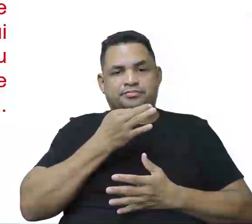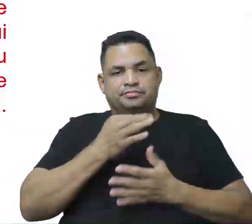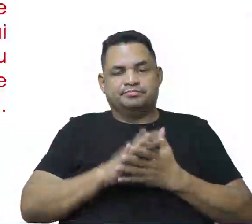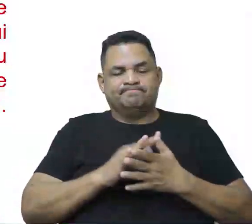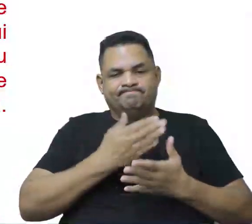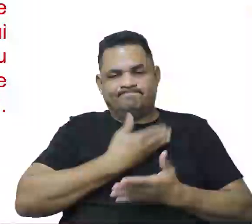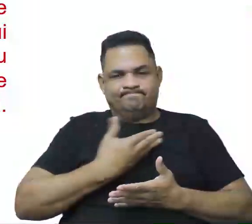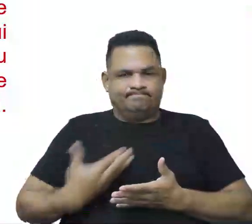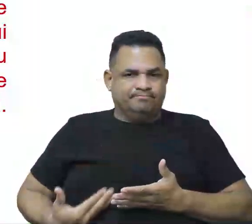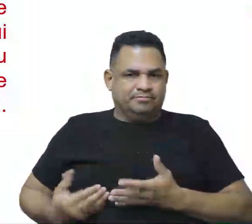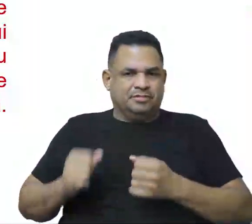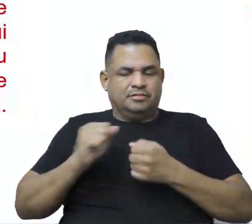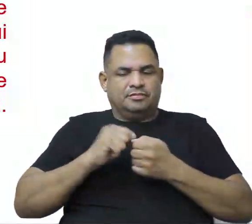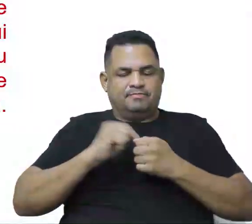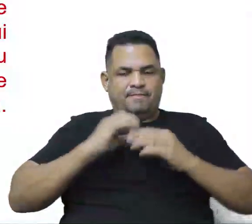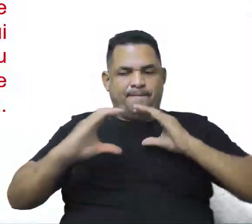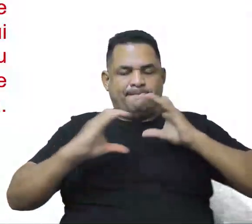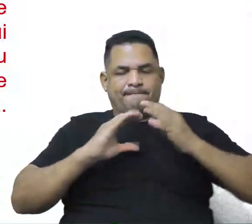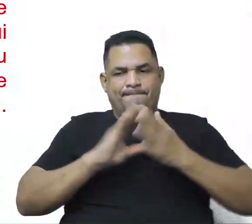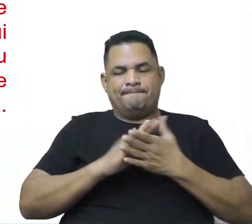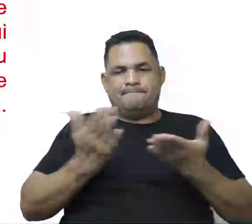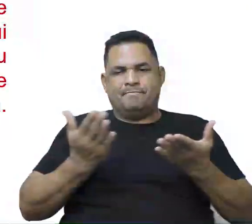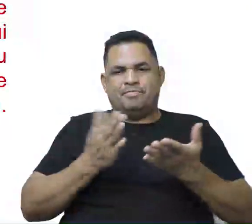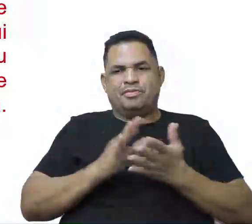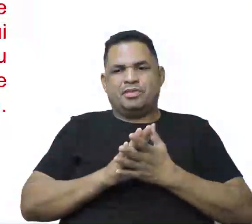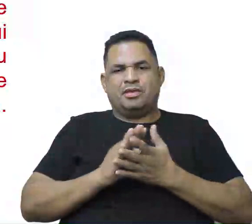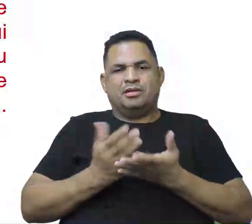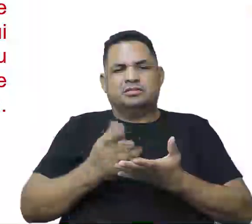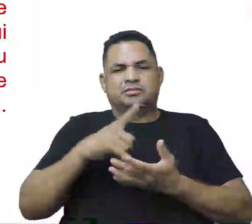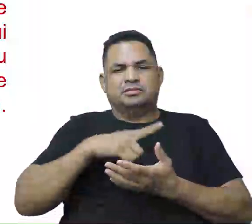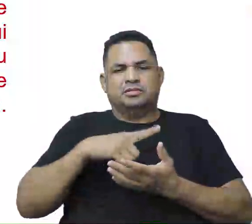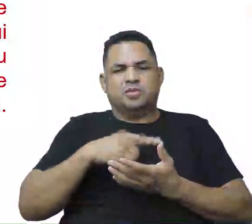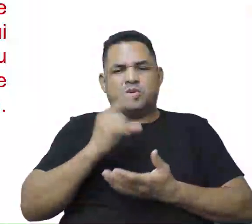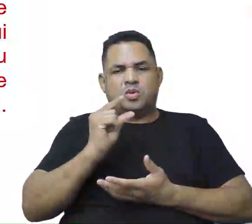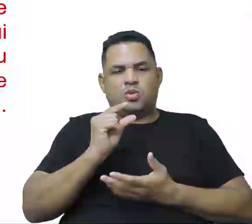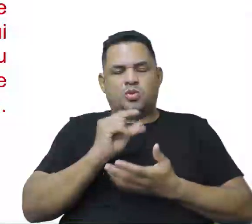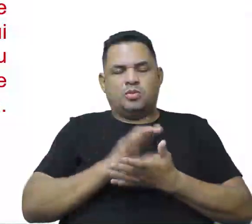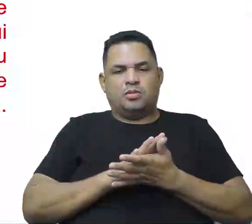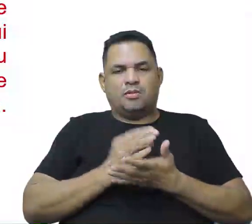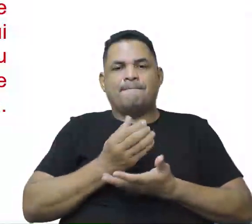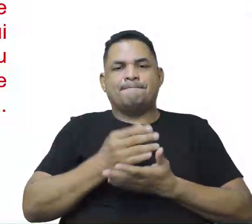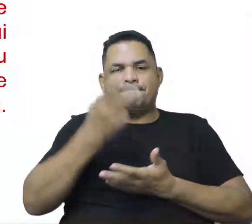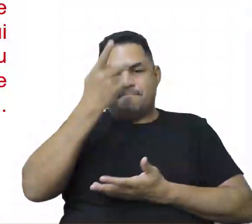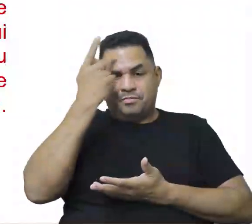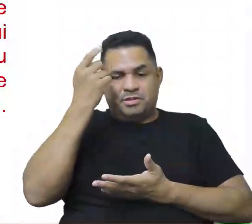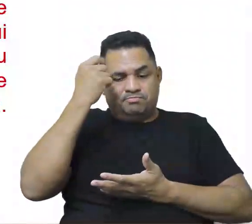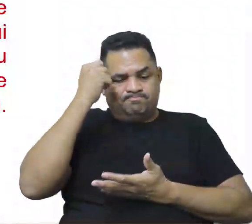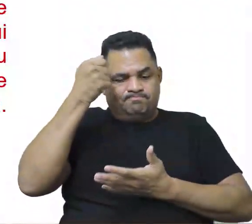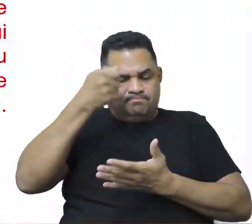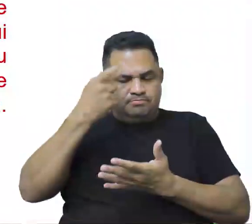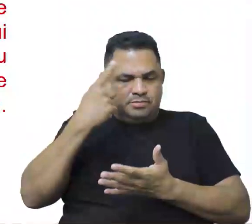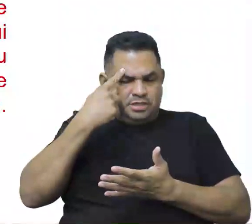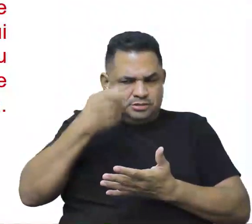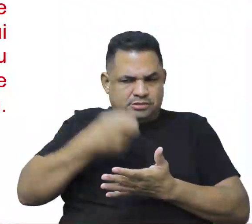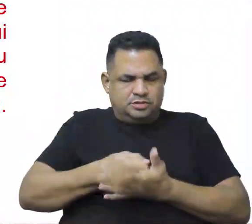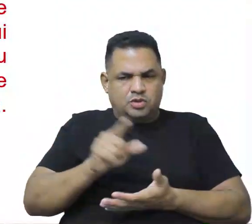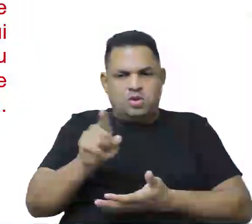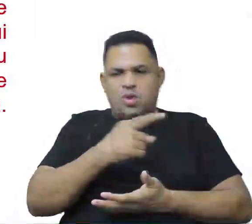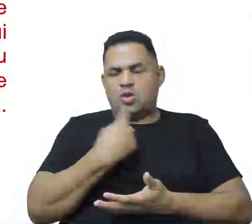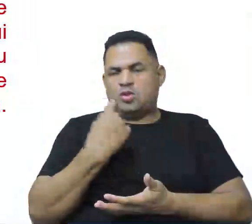realizada pelos meios de comunicação, comandada por um número pequeno de pessoas que decidem o que vamos escolher,